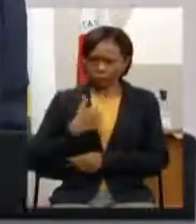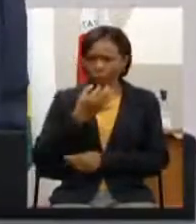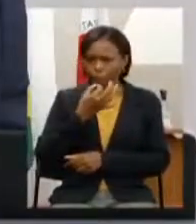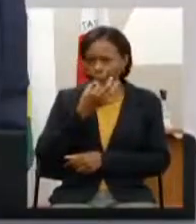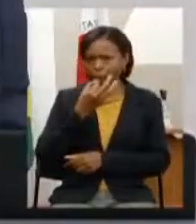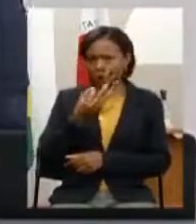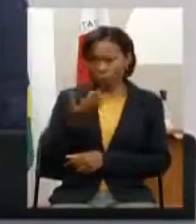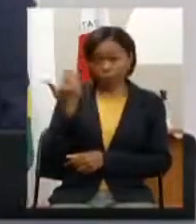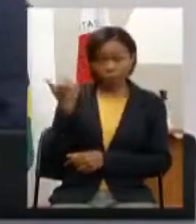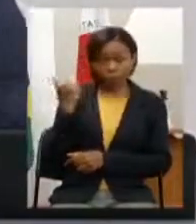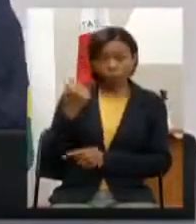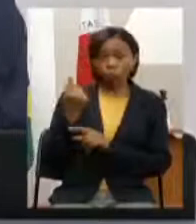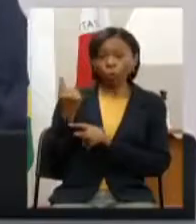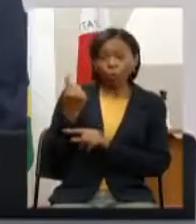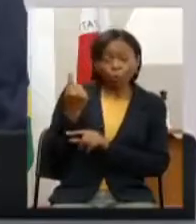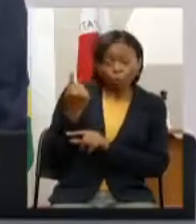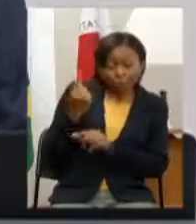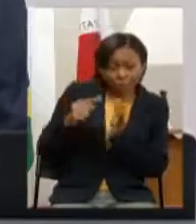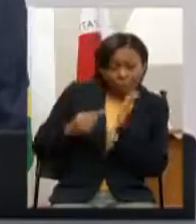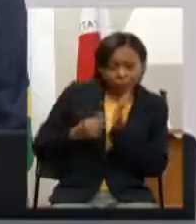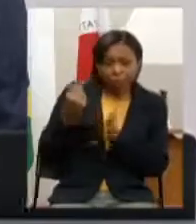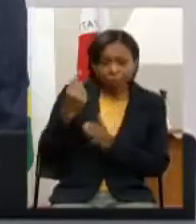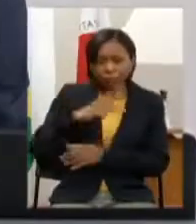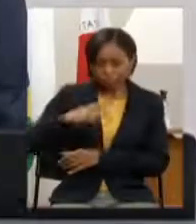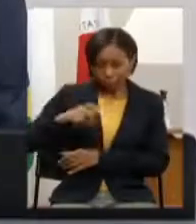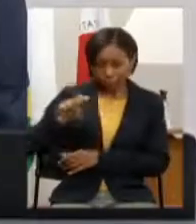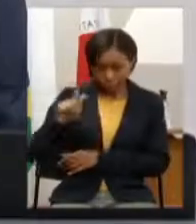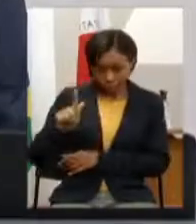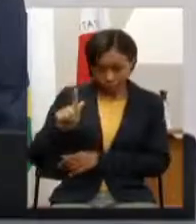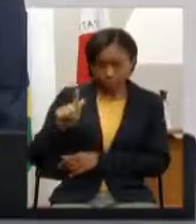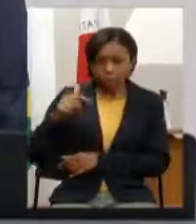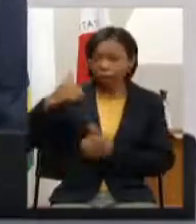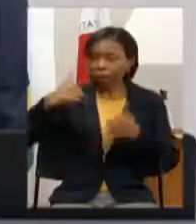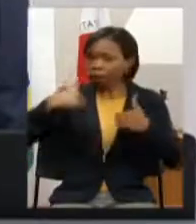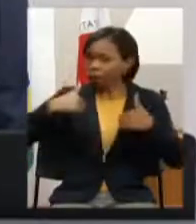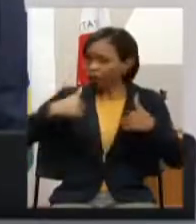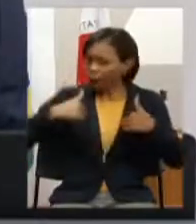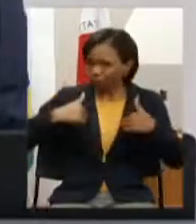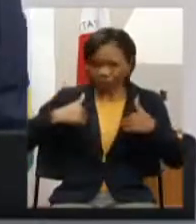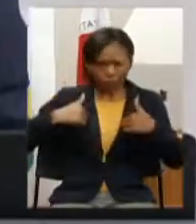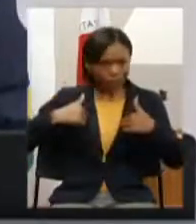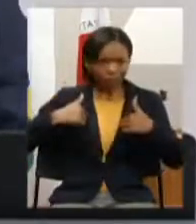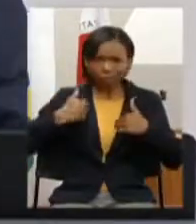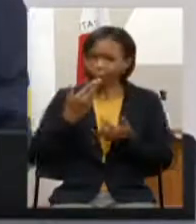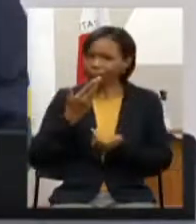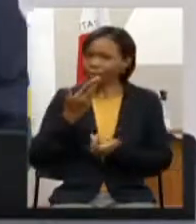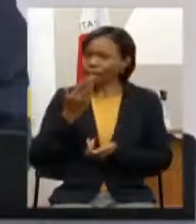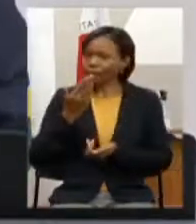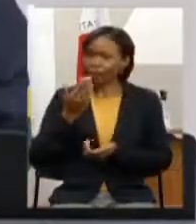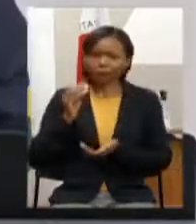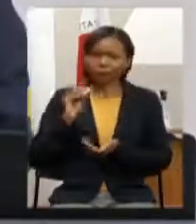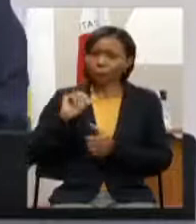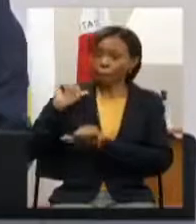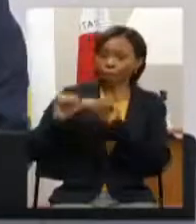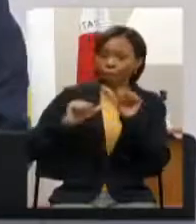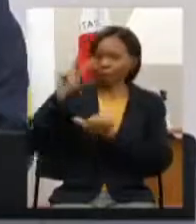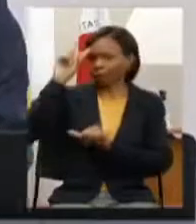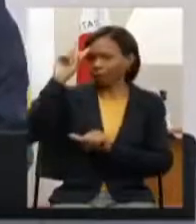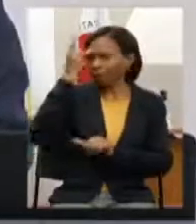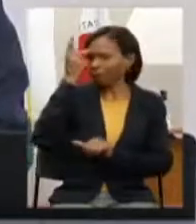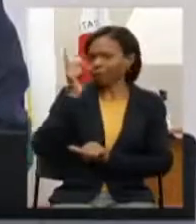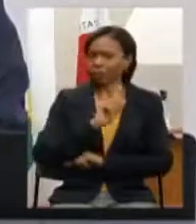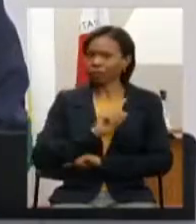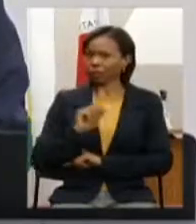ano na comissão de participação popular vocês vão ver que eu não poupei eu não sou parlamentar que muda de governo e muda o